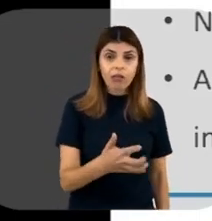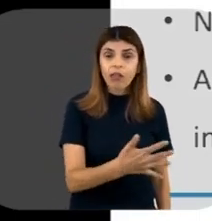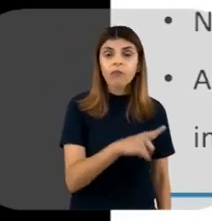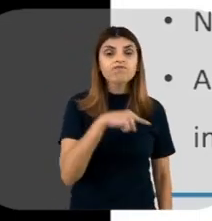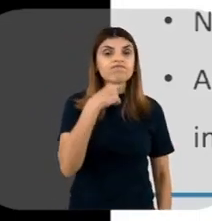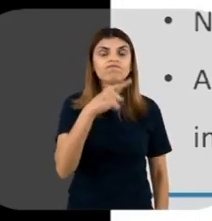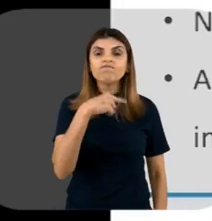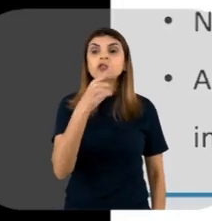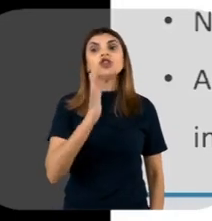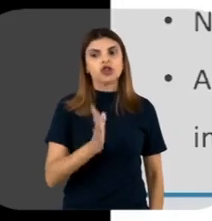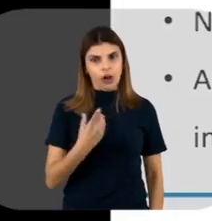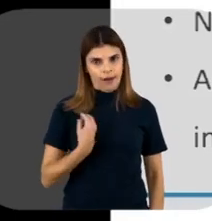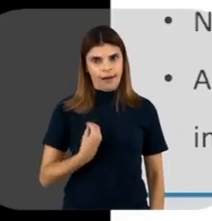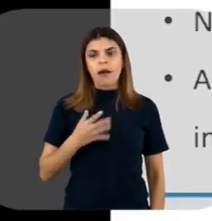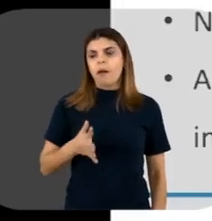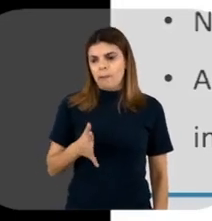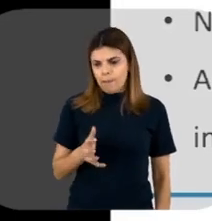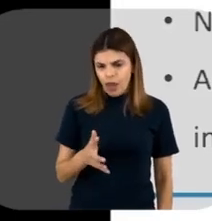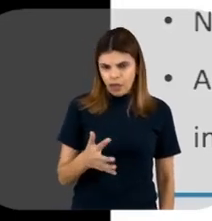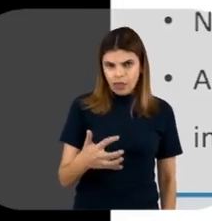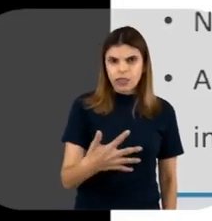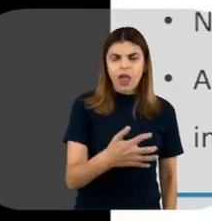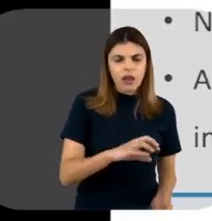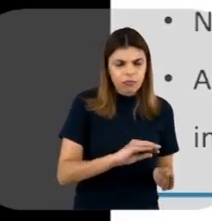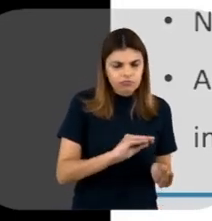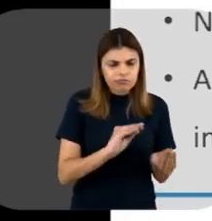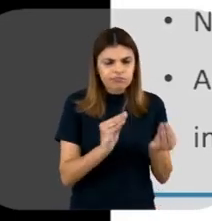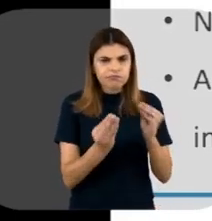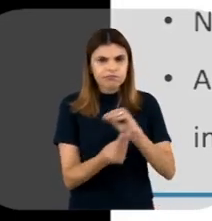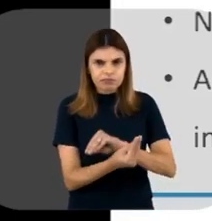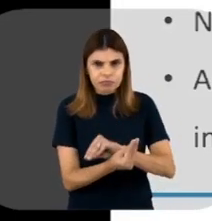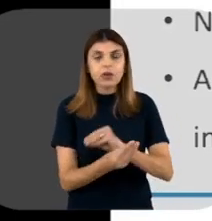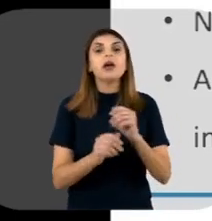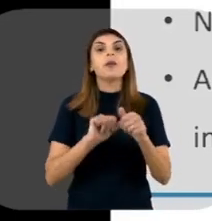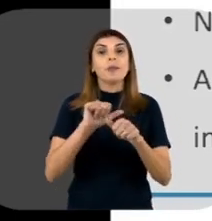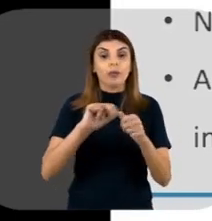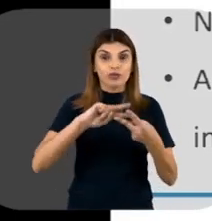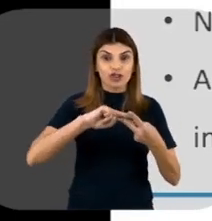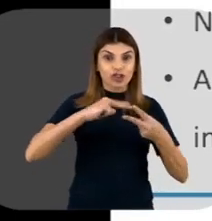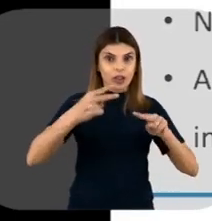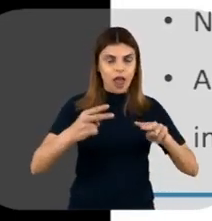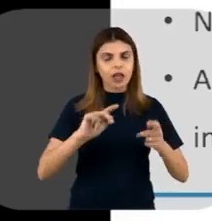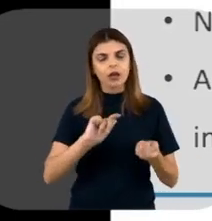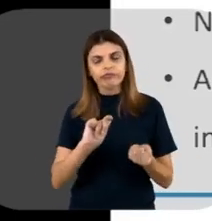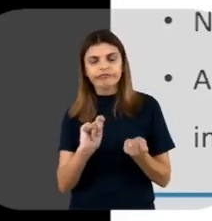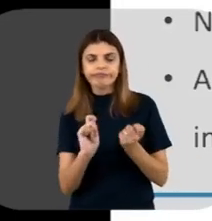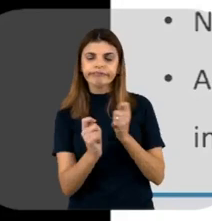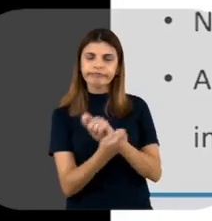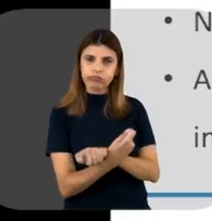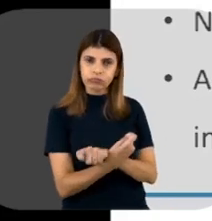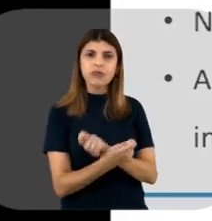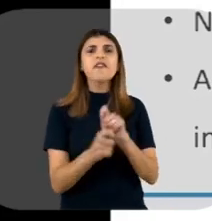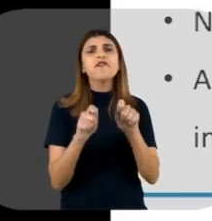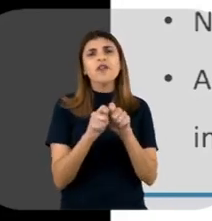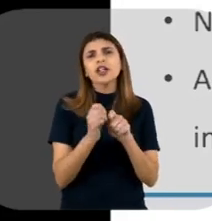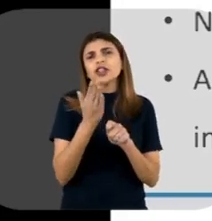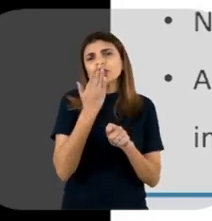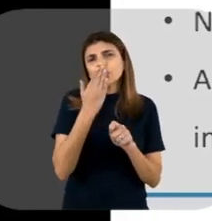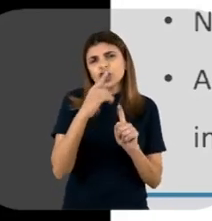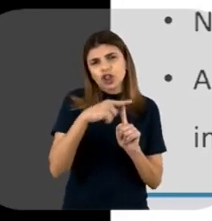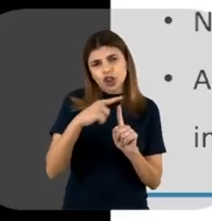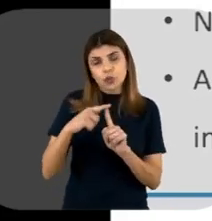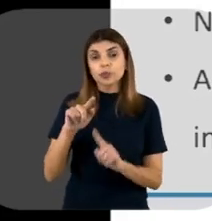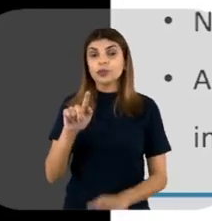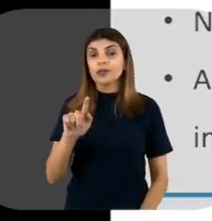existem bactérias que são modificadas geneticamente que fazem algum tipo de